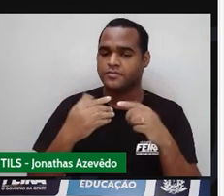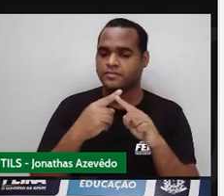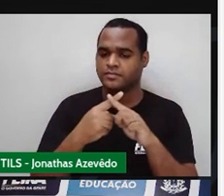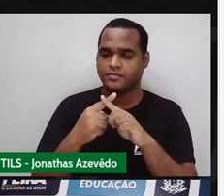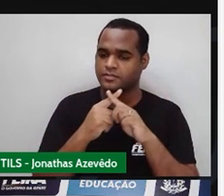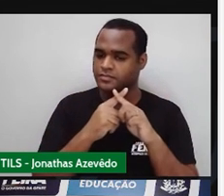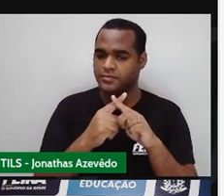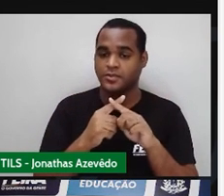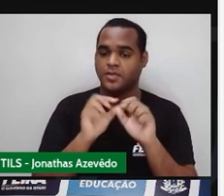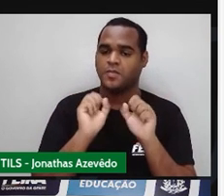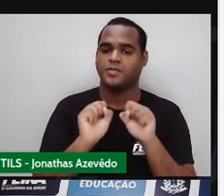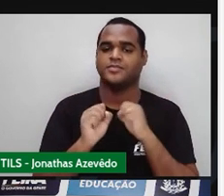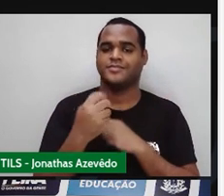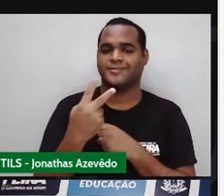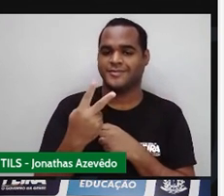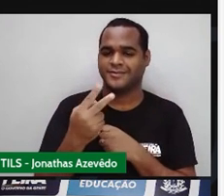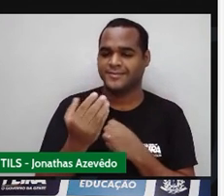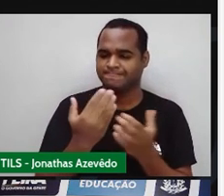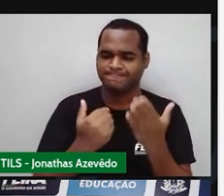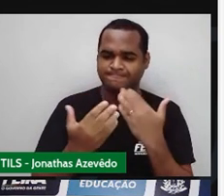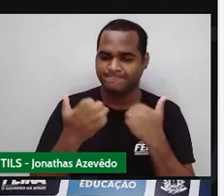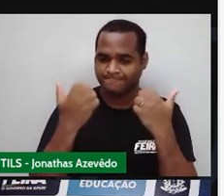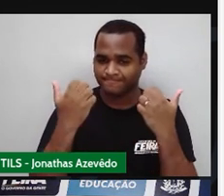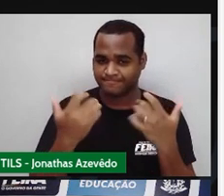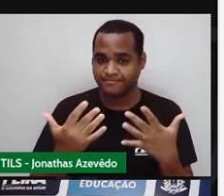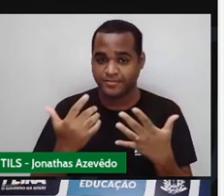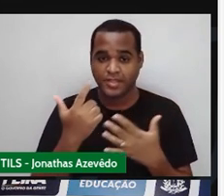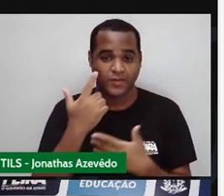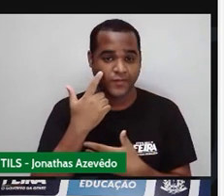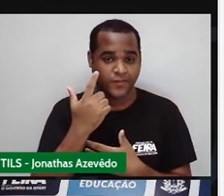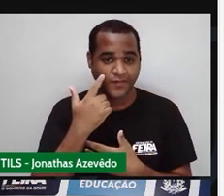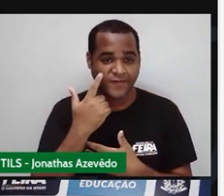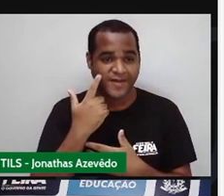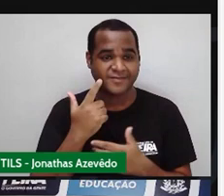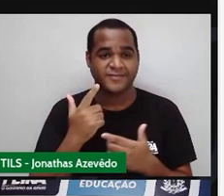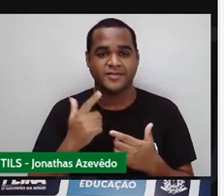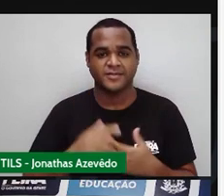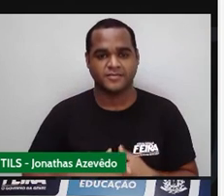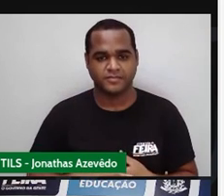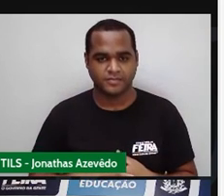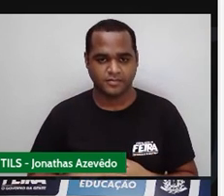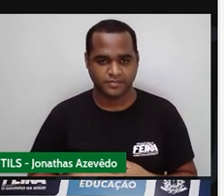por 2. Então vem comigo. Olha só que bacana.